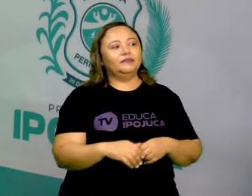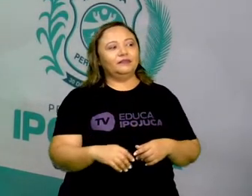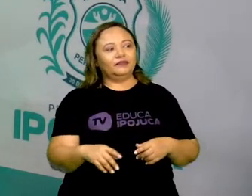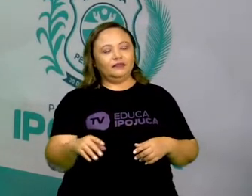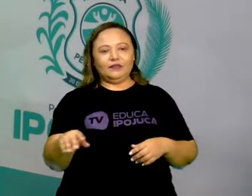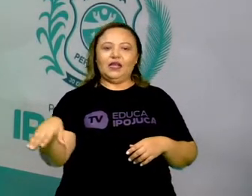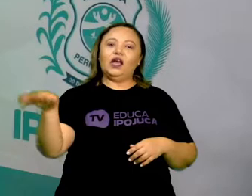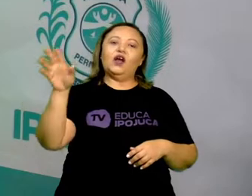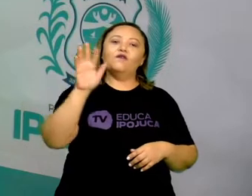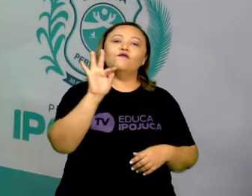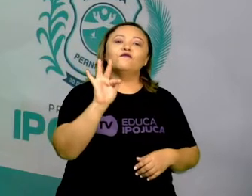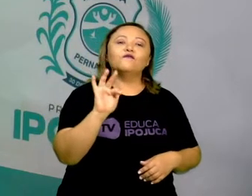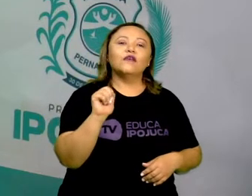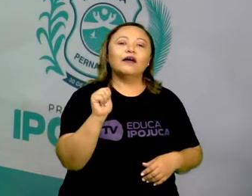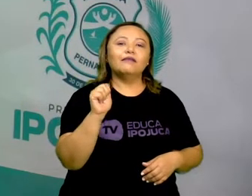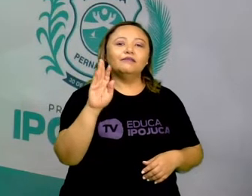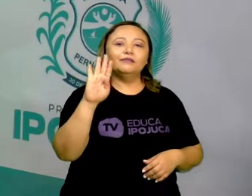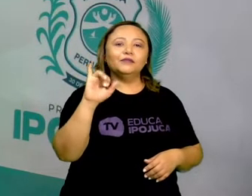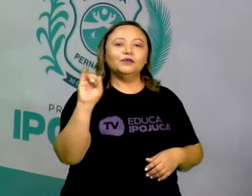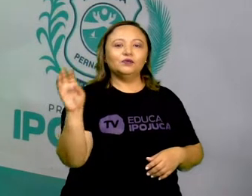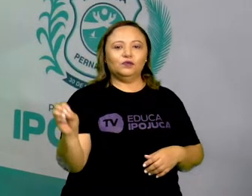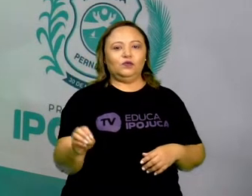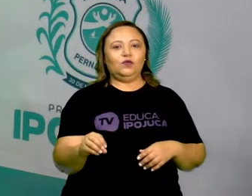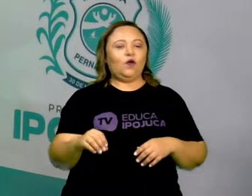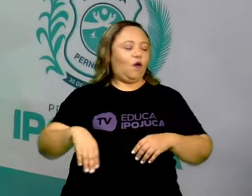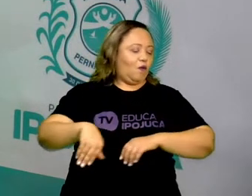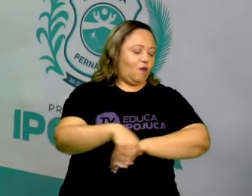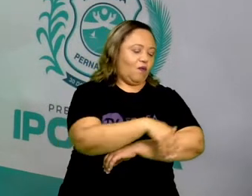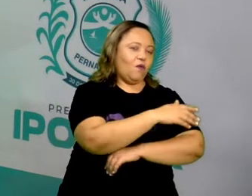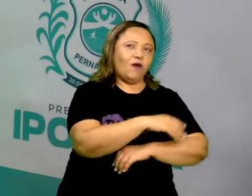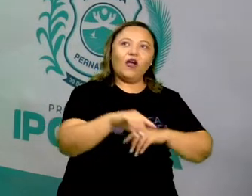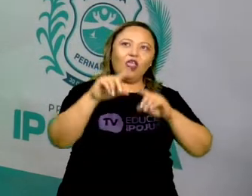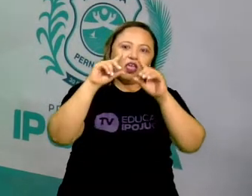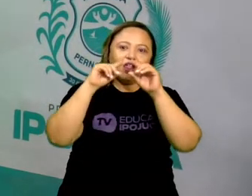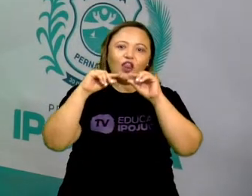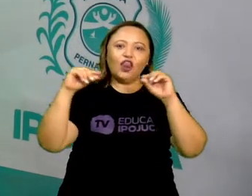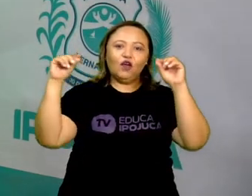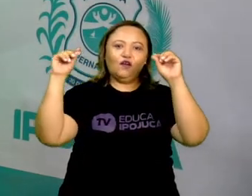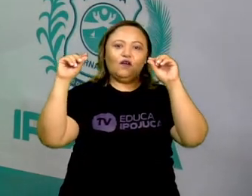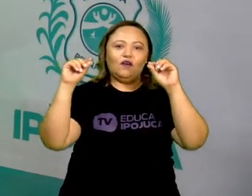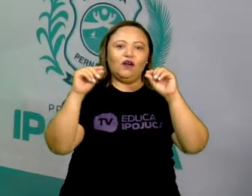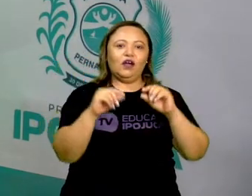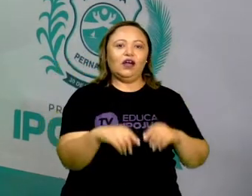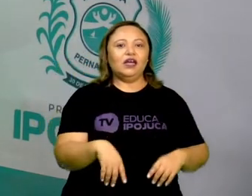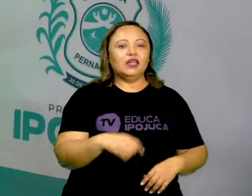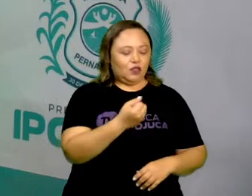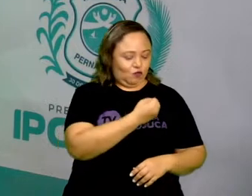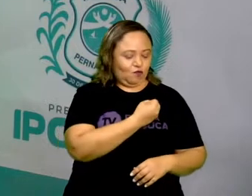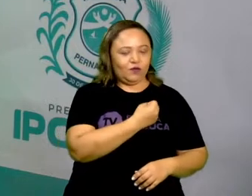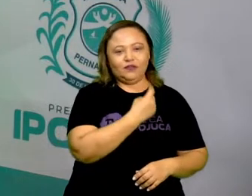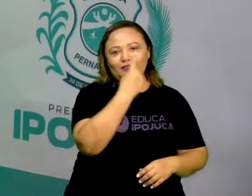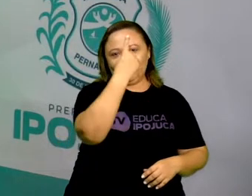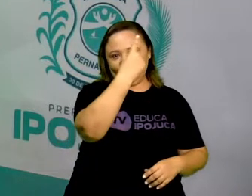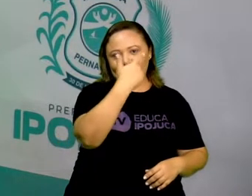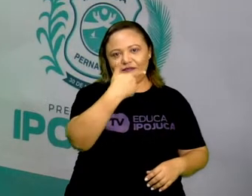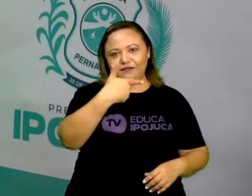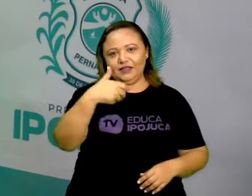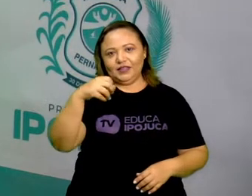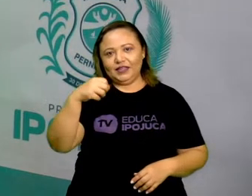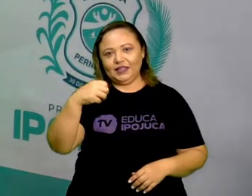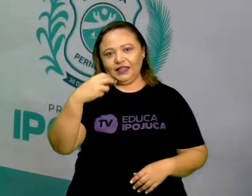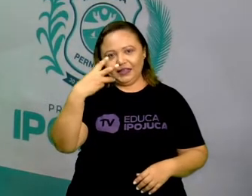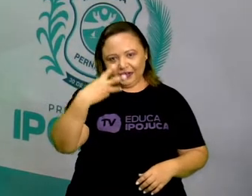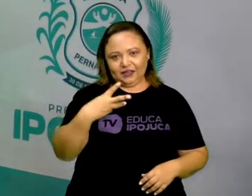Rua da Lua, número 123. Olha a referência, Posto de